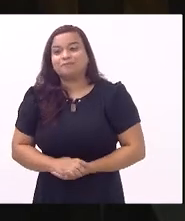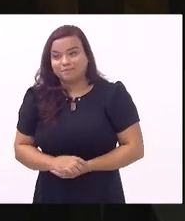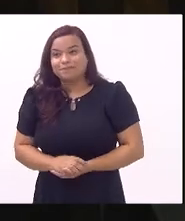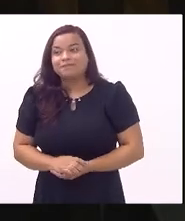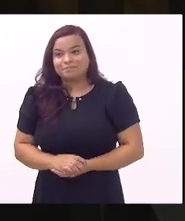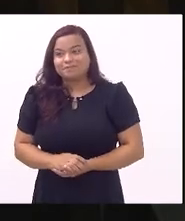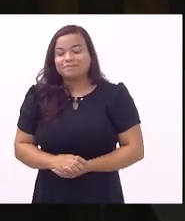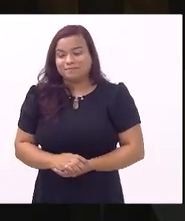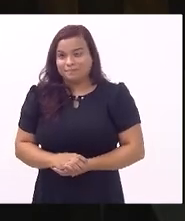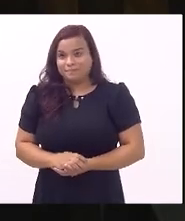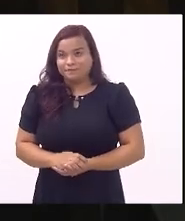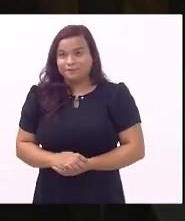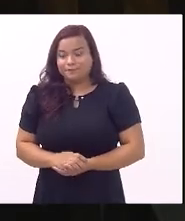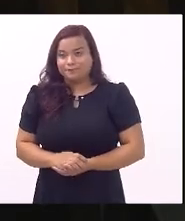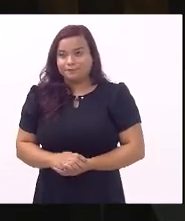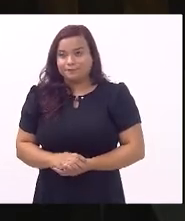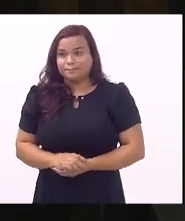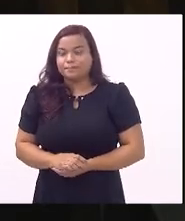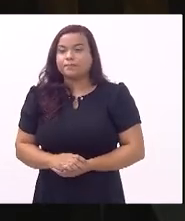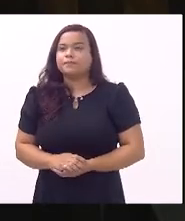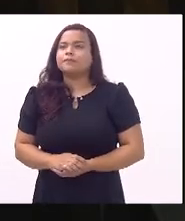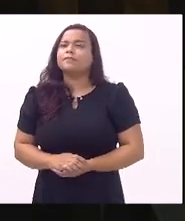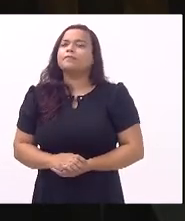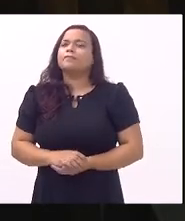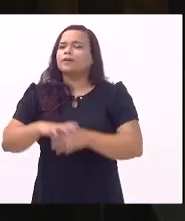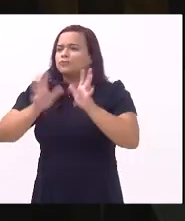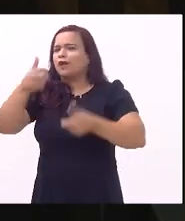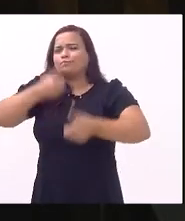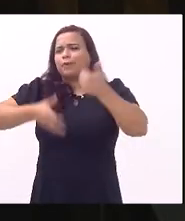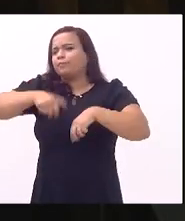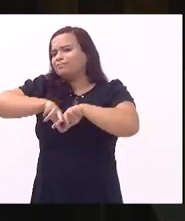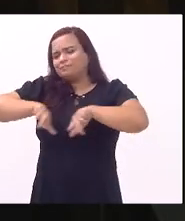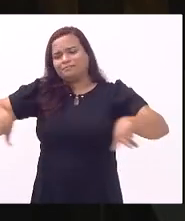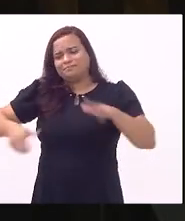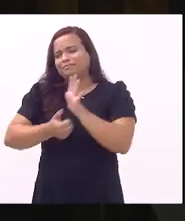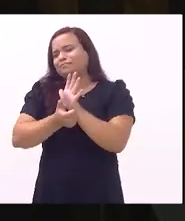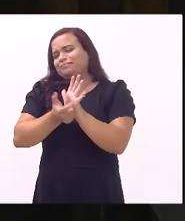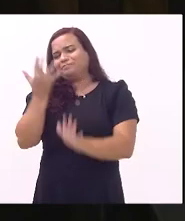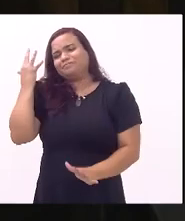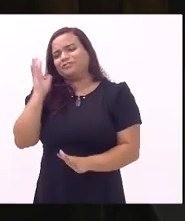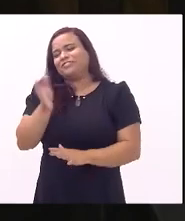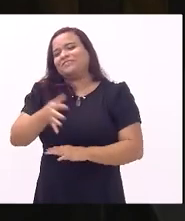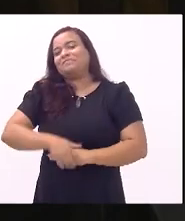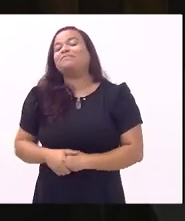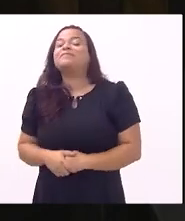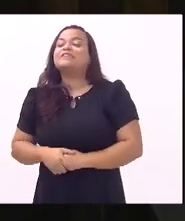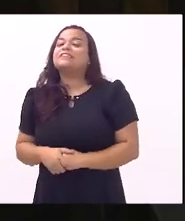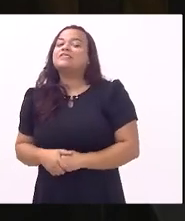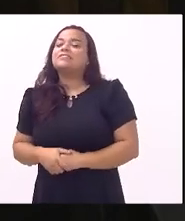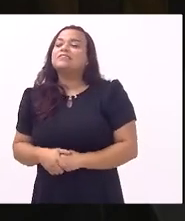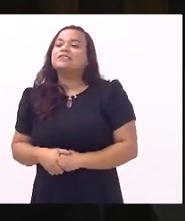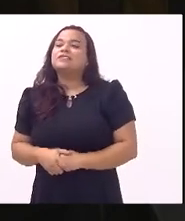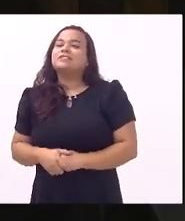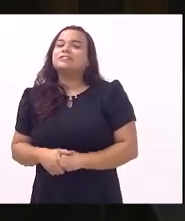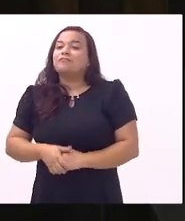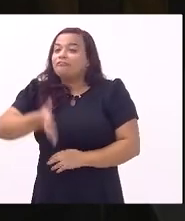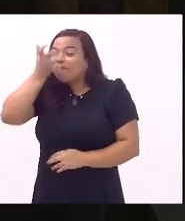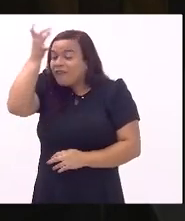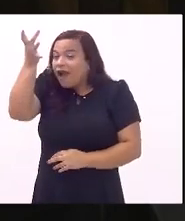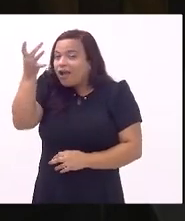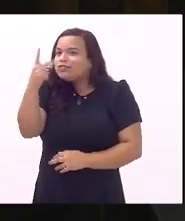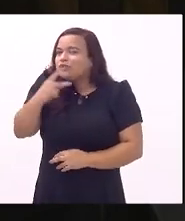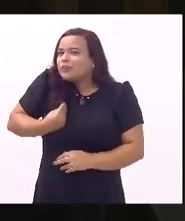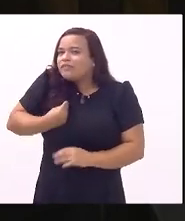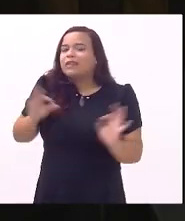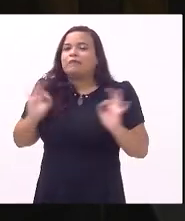como vossa excelência já abordou esse assunto inúmeras vezes aqui de que nada foi fácil na tua